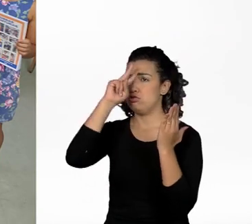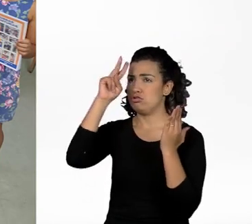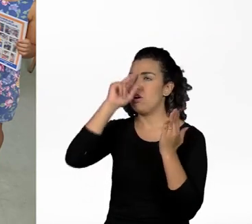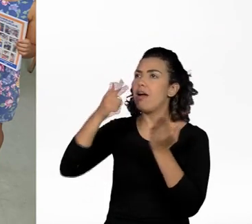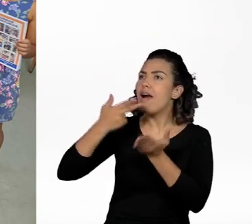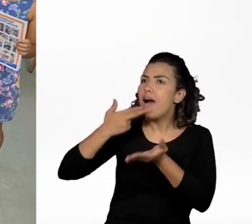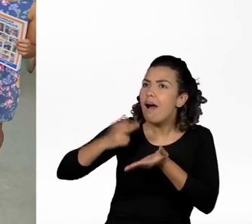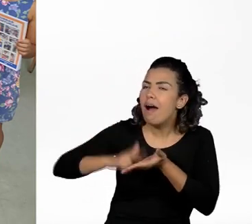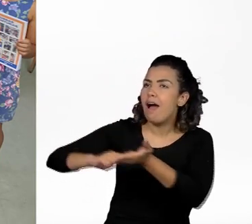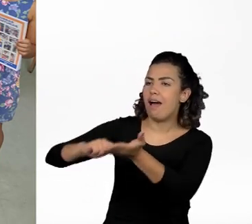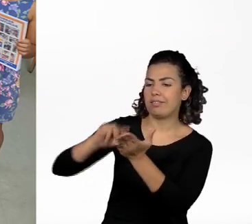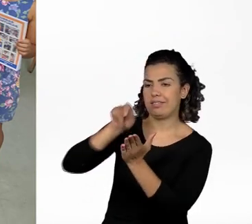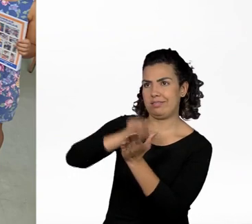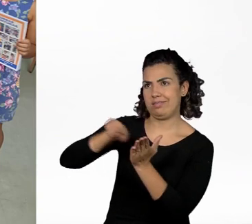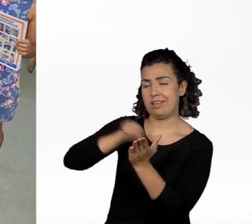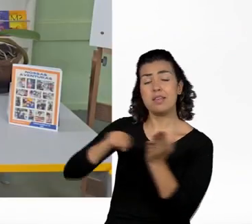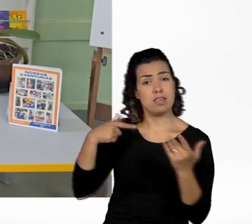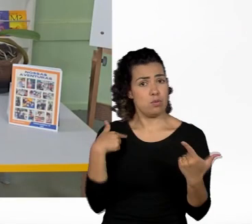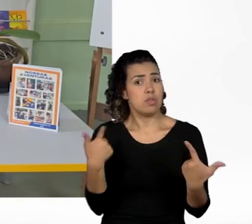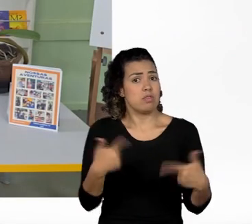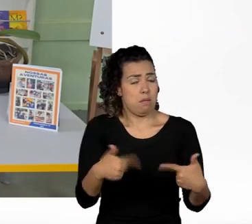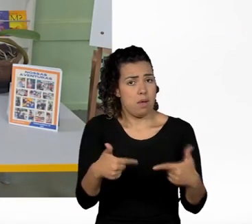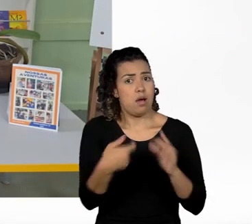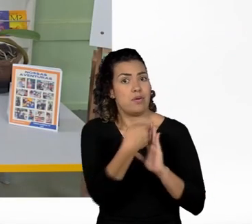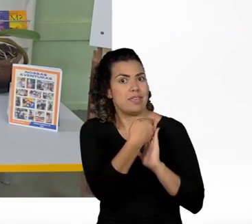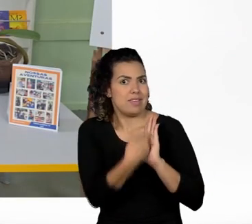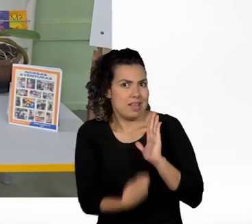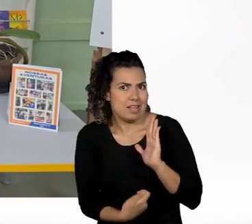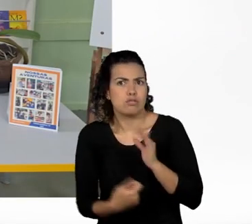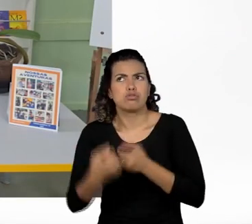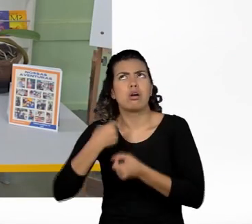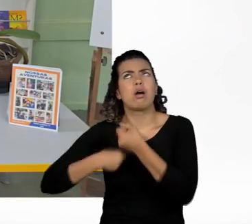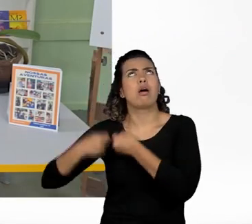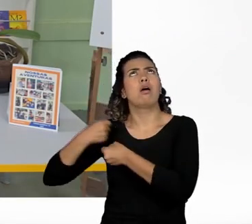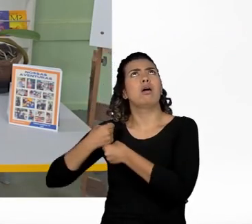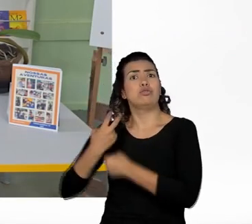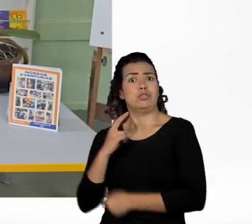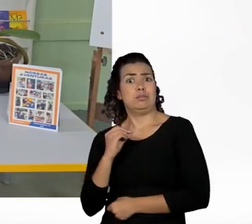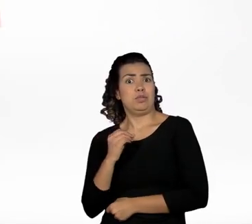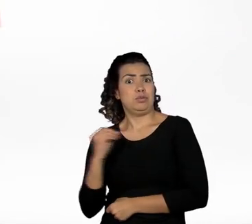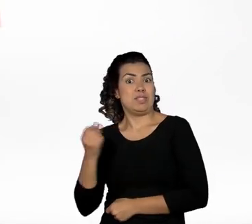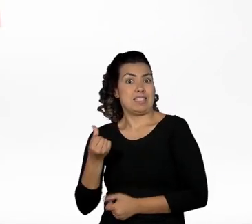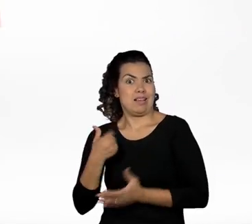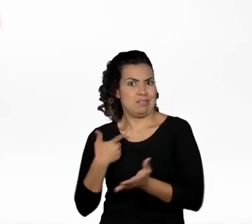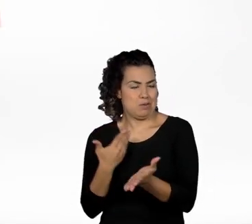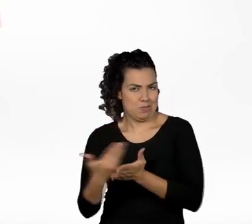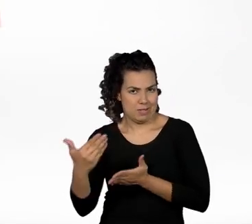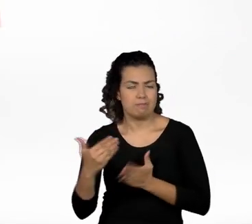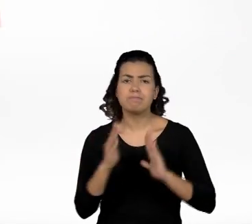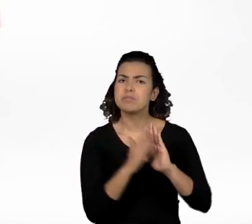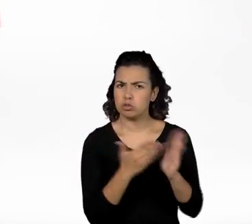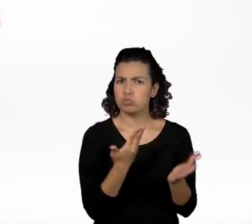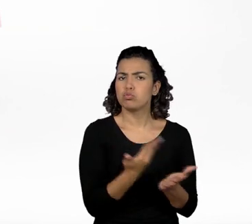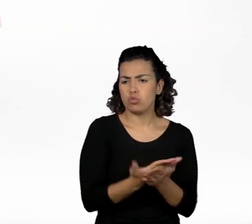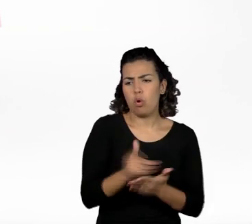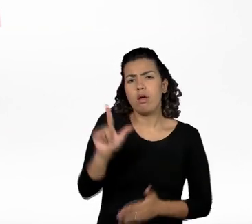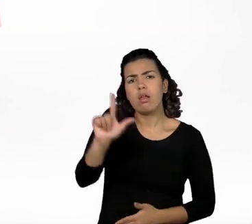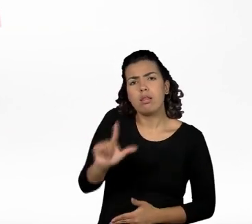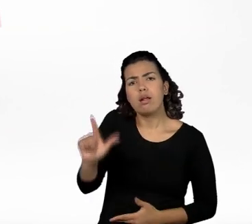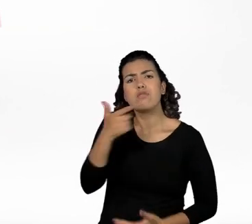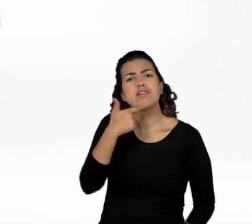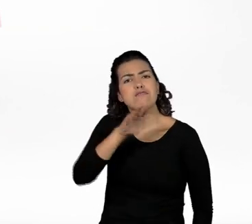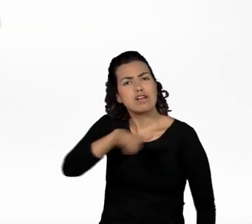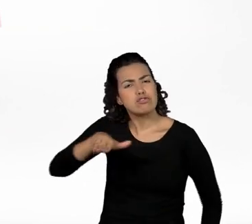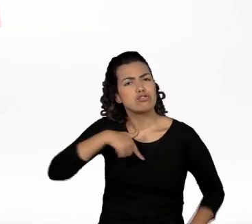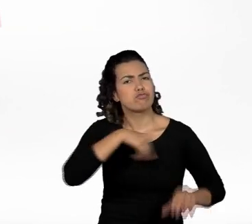texto, com escrita de cartas, desde 2006. A gente na escola trabalha com literatura infantil, né? E